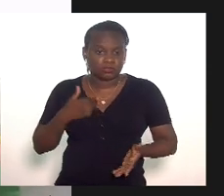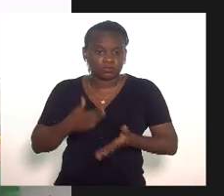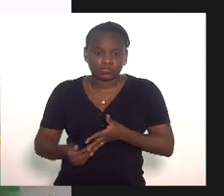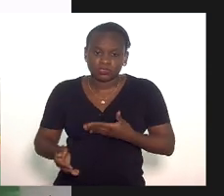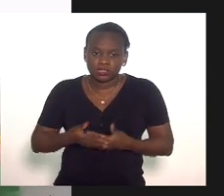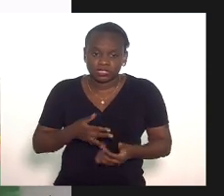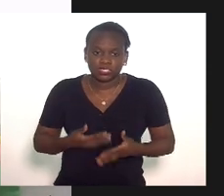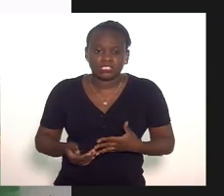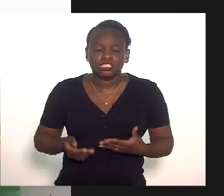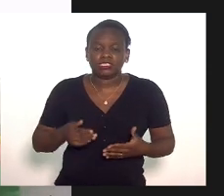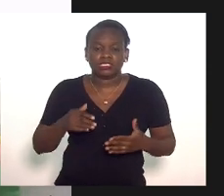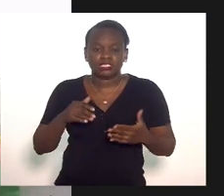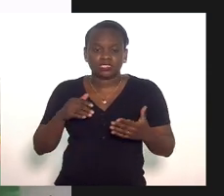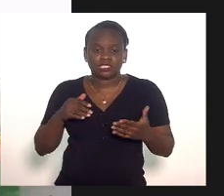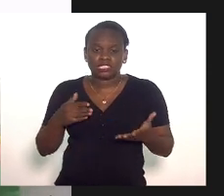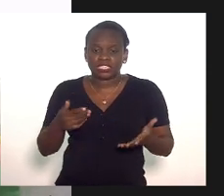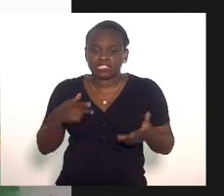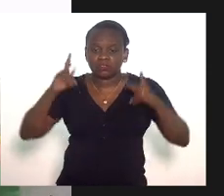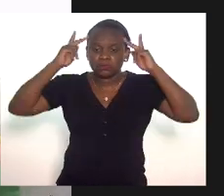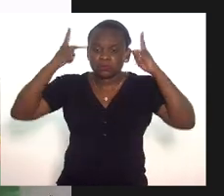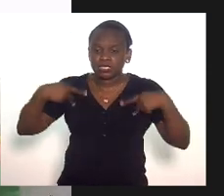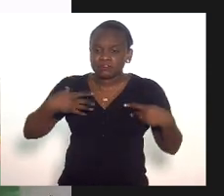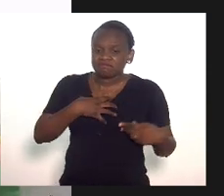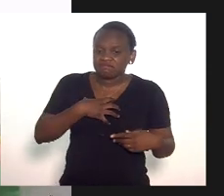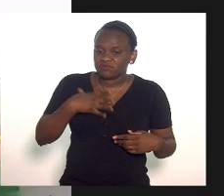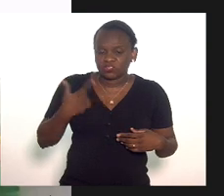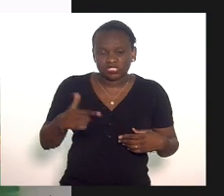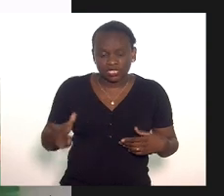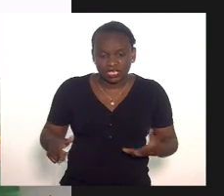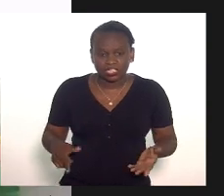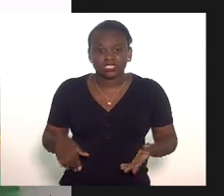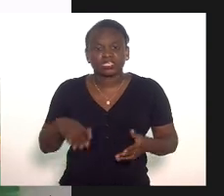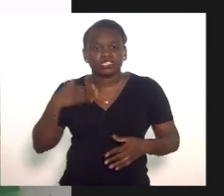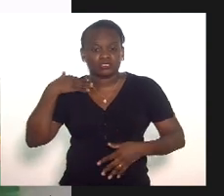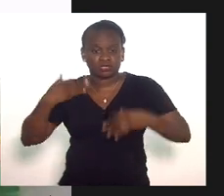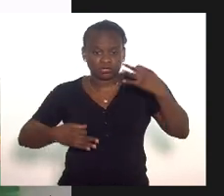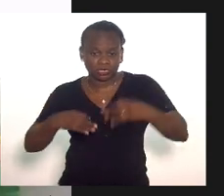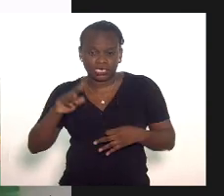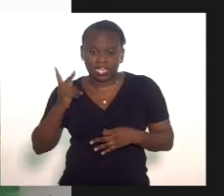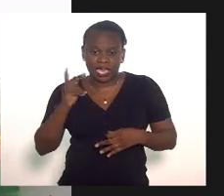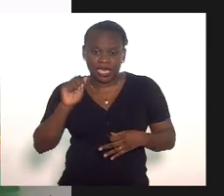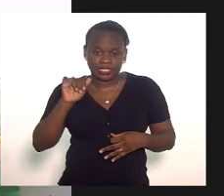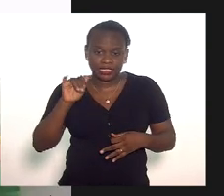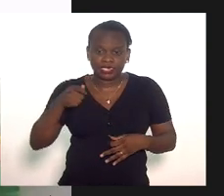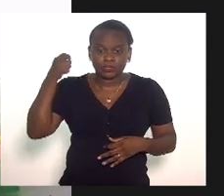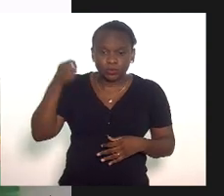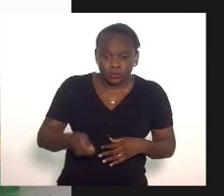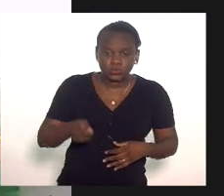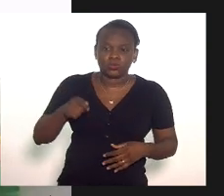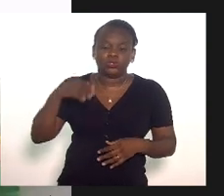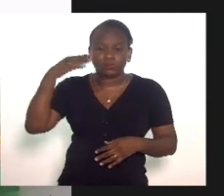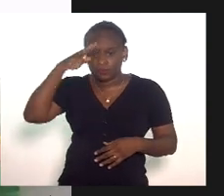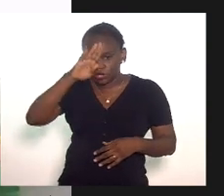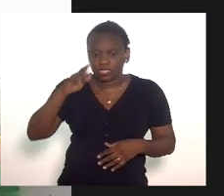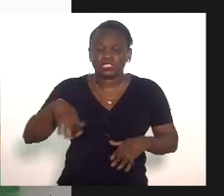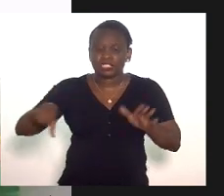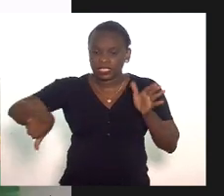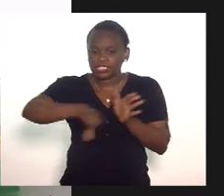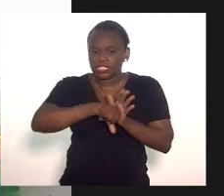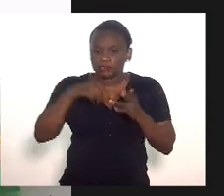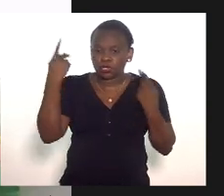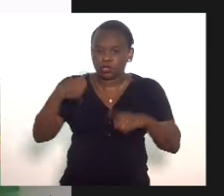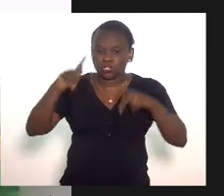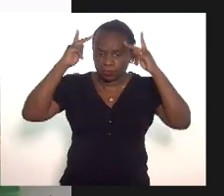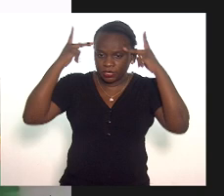tipo de nível de humanidade que o tribunal de Haia condene Bolsonaro por crime contra a